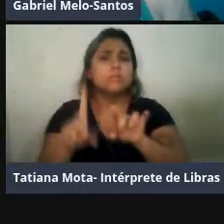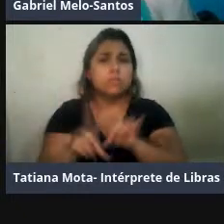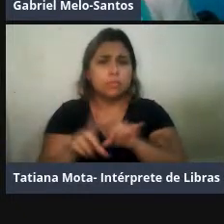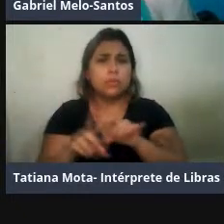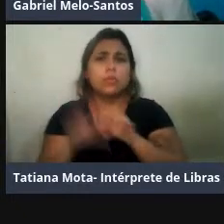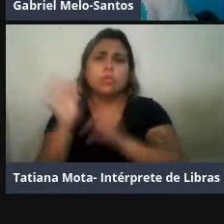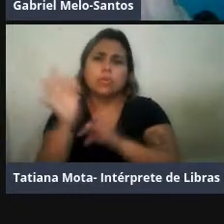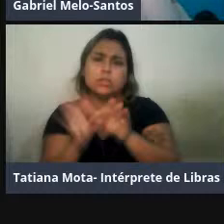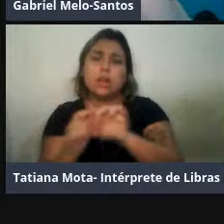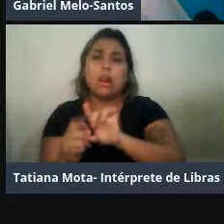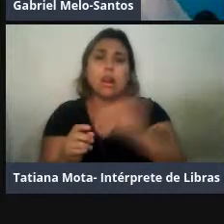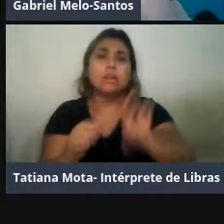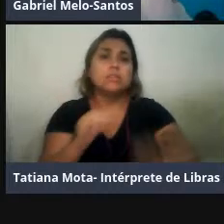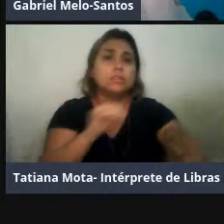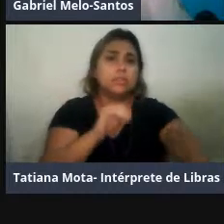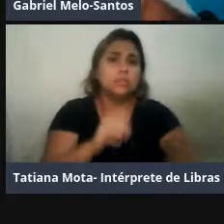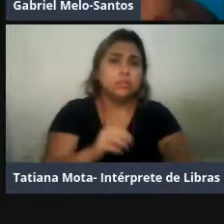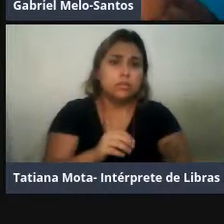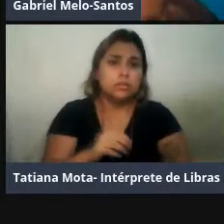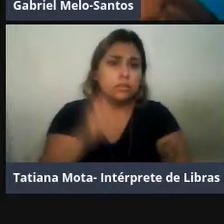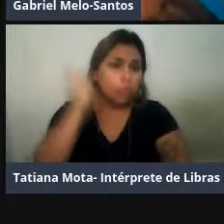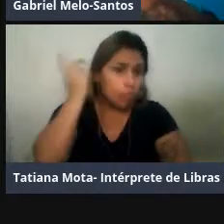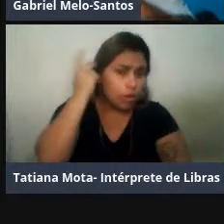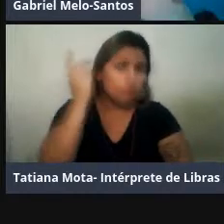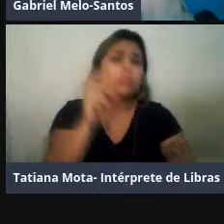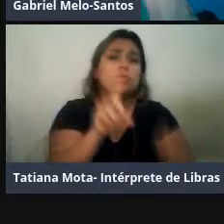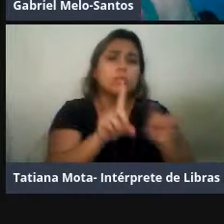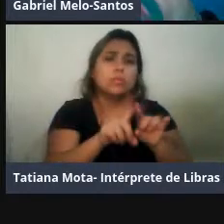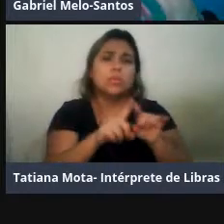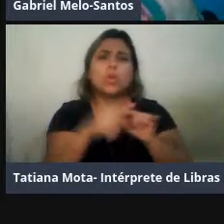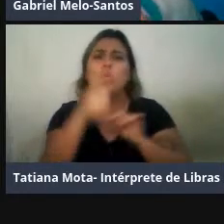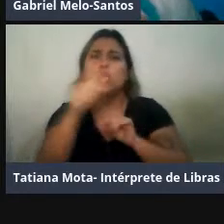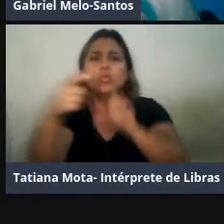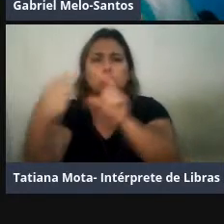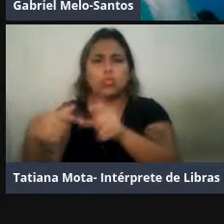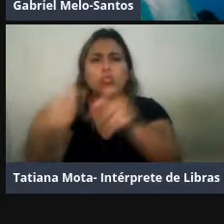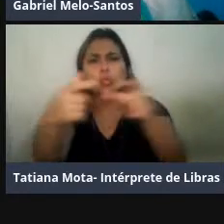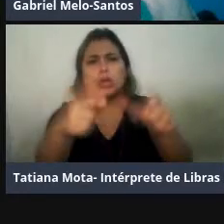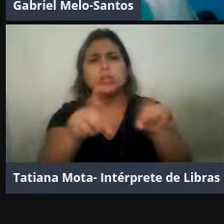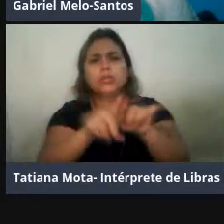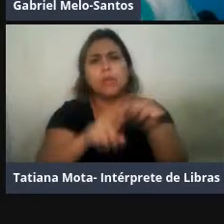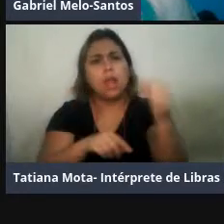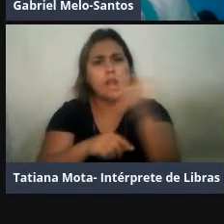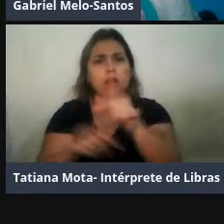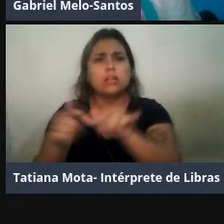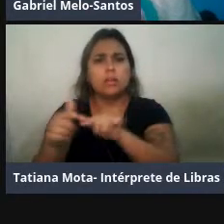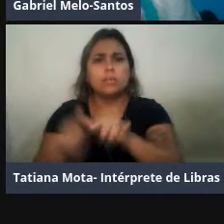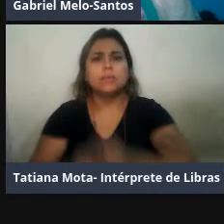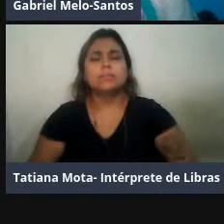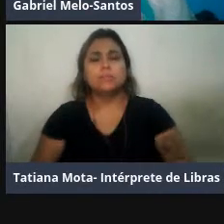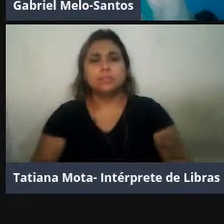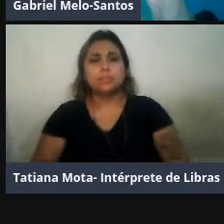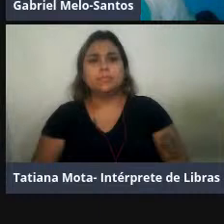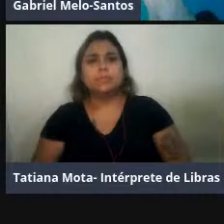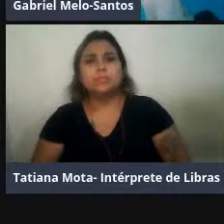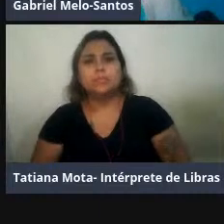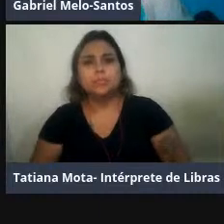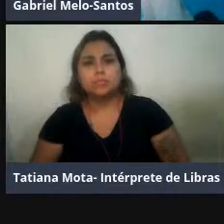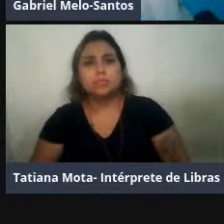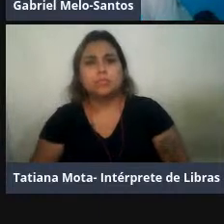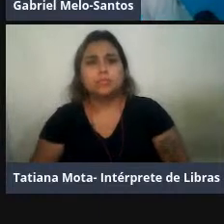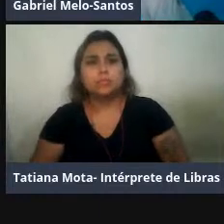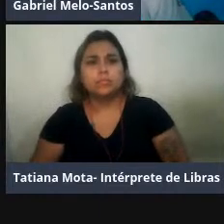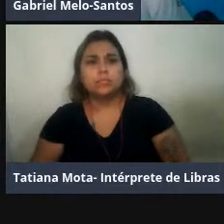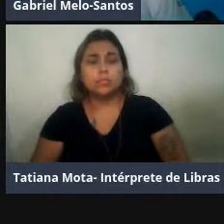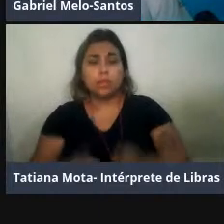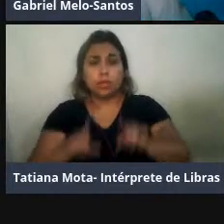São Paulo, a Estuário de Paranaguá, e a Baía de Babitonga, onde a Marta trabalha ali, que você deu os dados para a gente, e na Água Doce, a gente